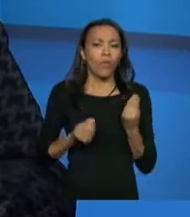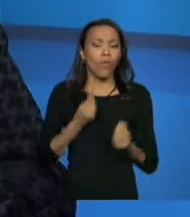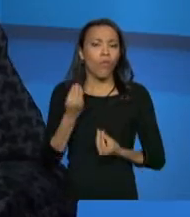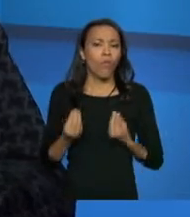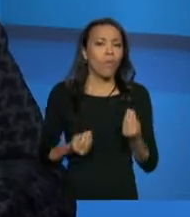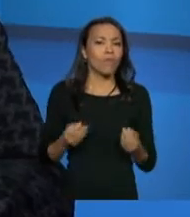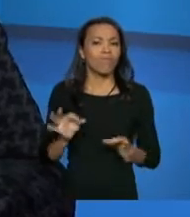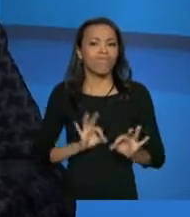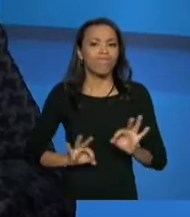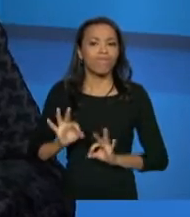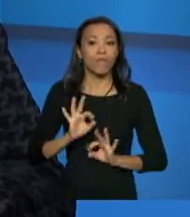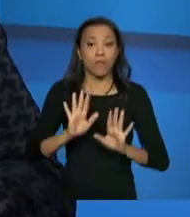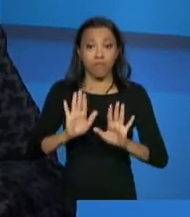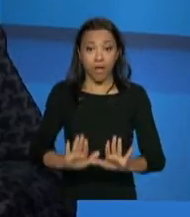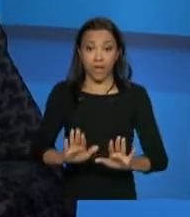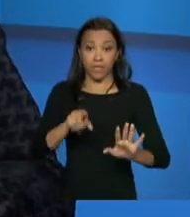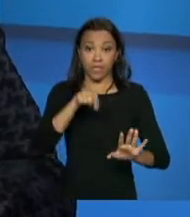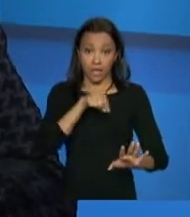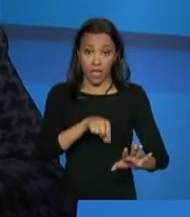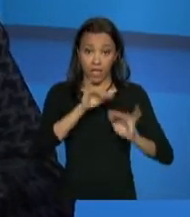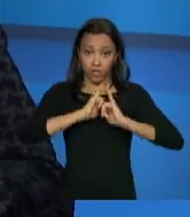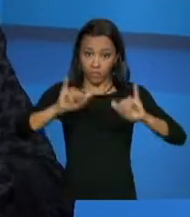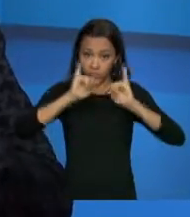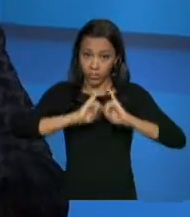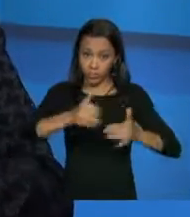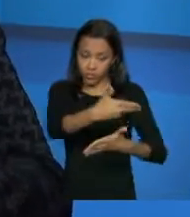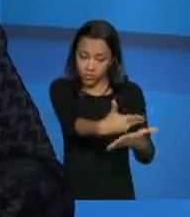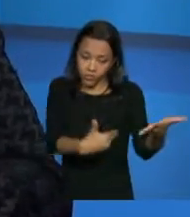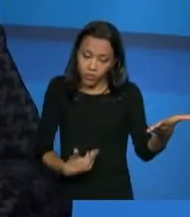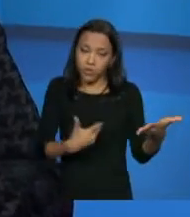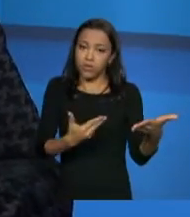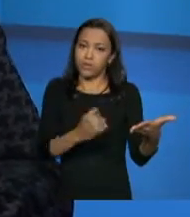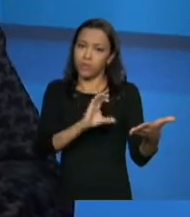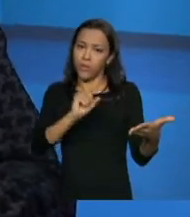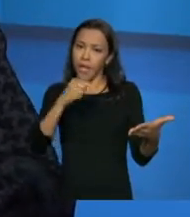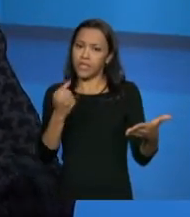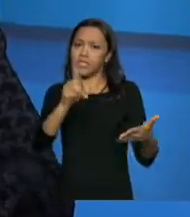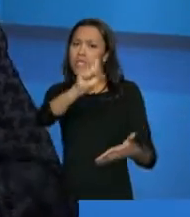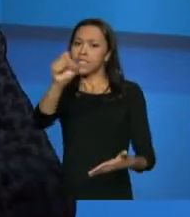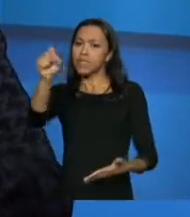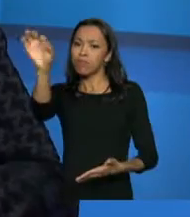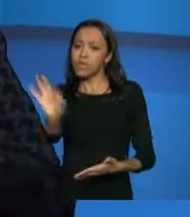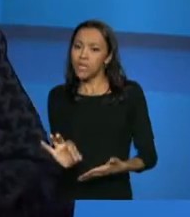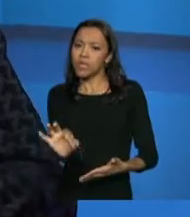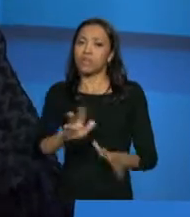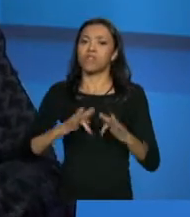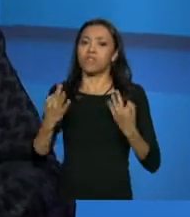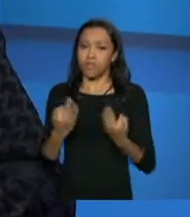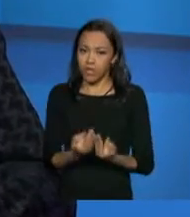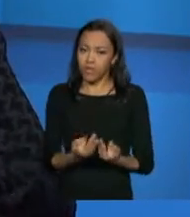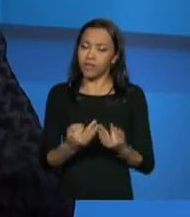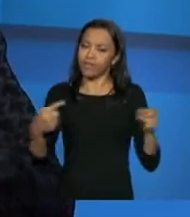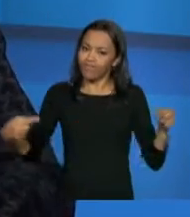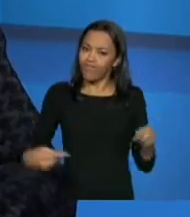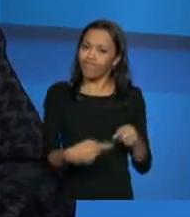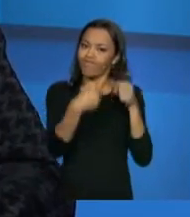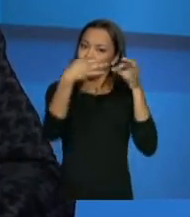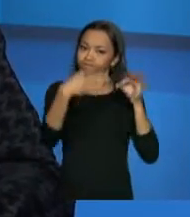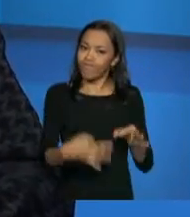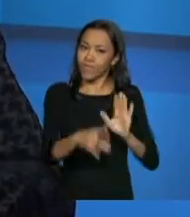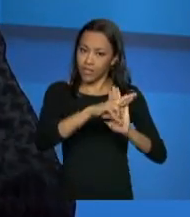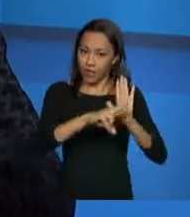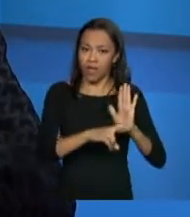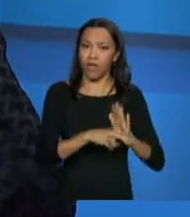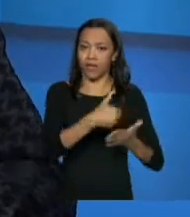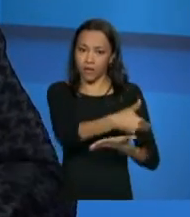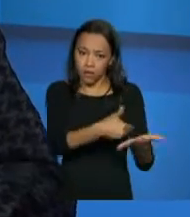hoje em dia, os dados demonstram, na verdade, que praticamente 100% das famílias estão dentro do perfil do cadastro, que é meio salário mínimo